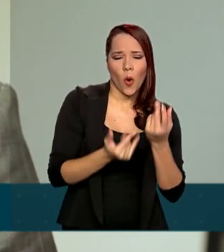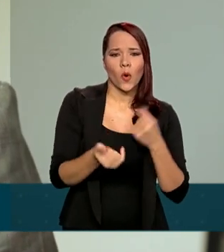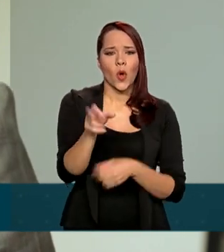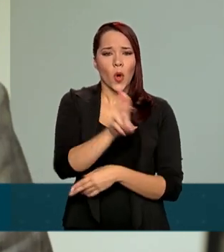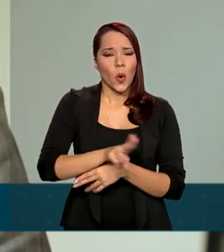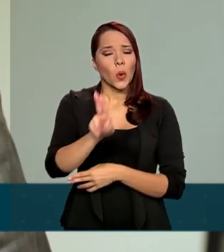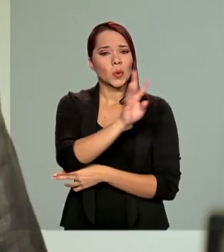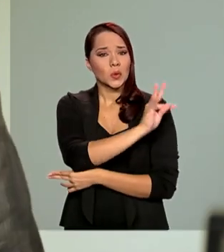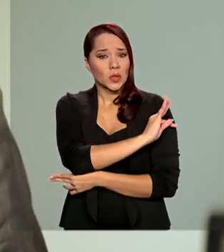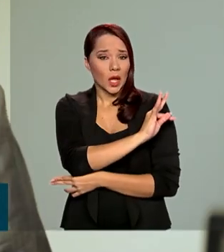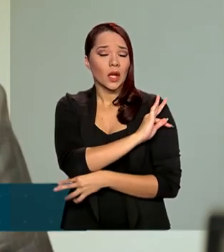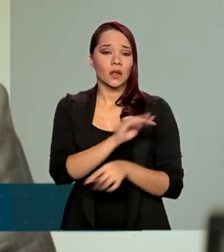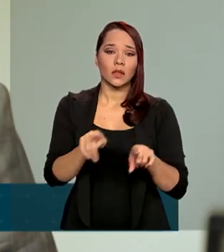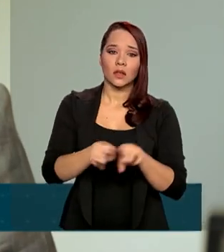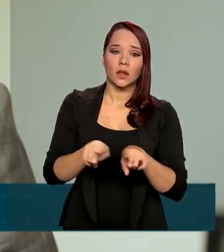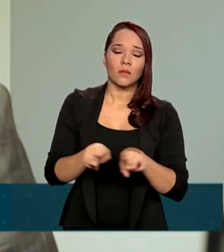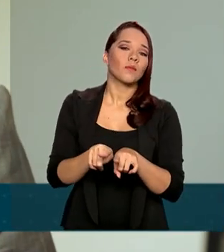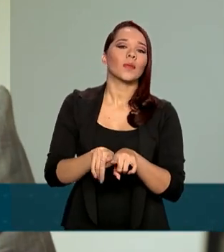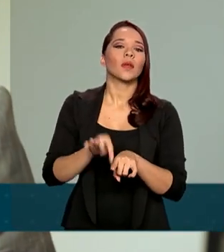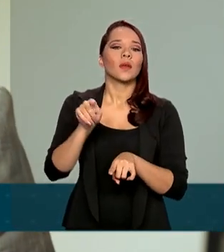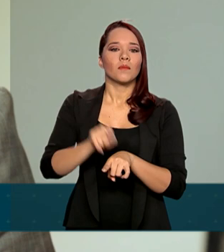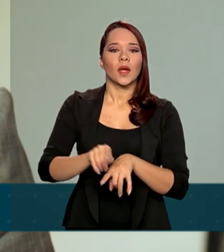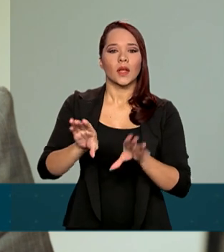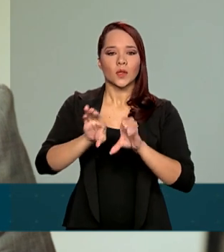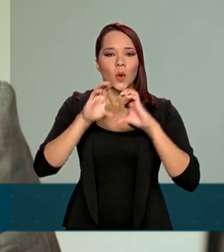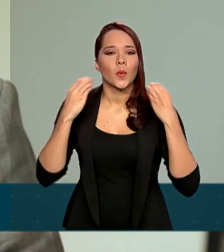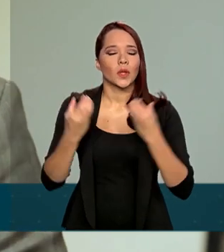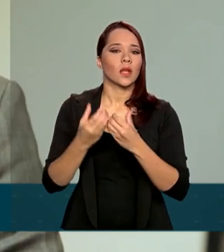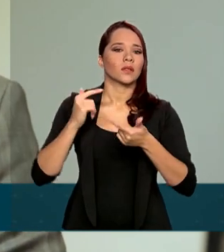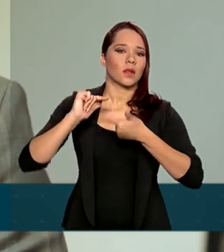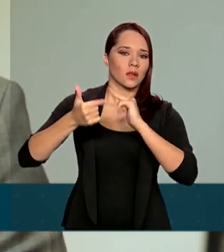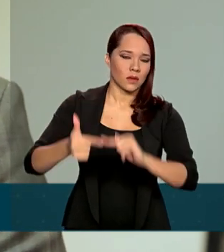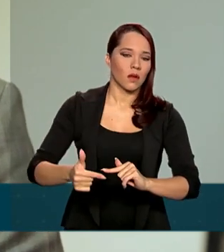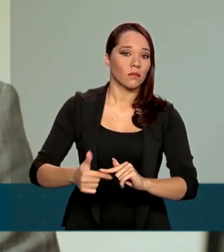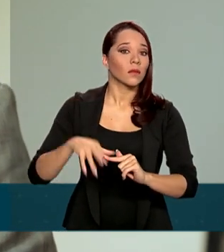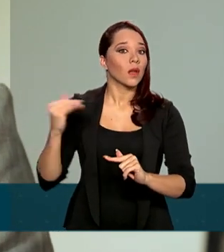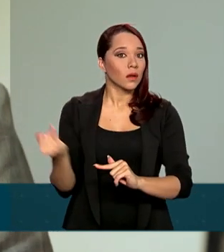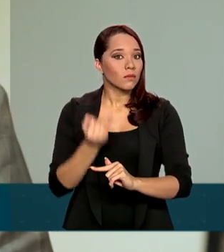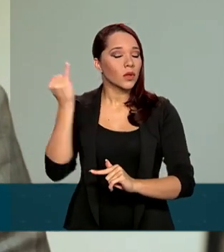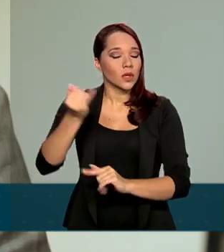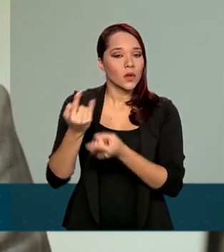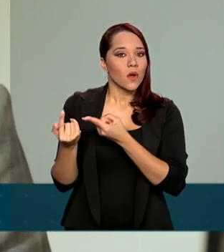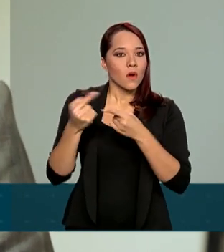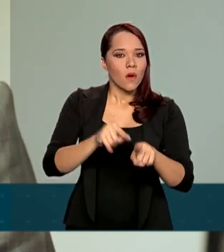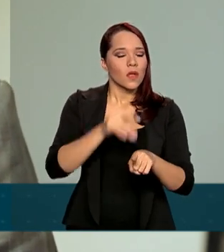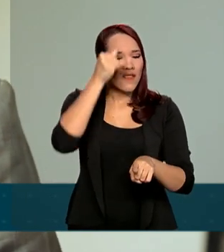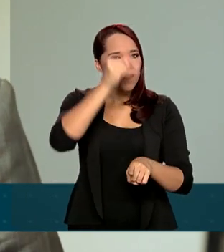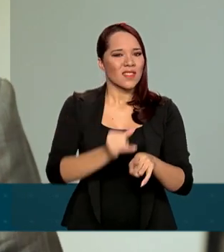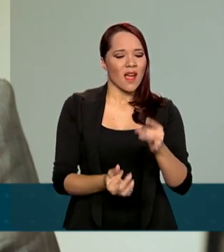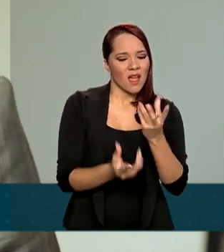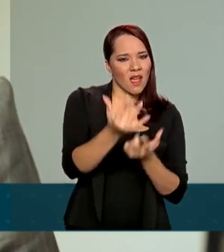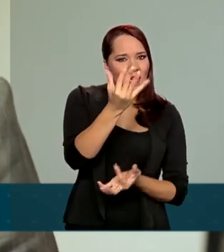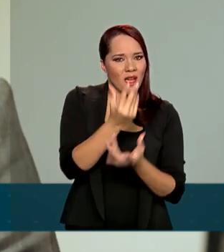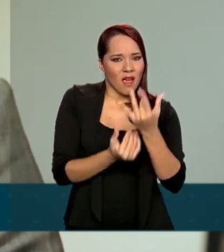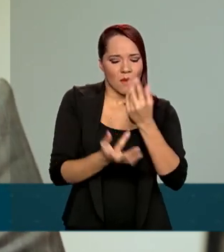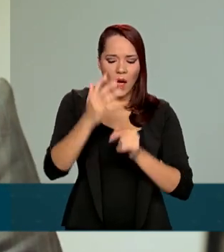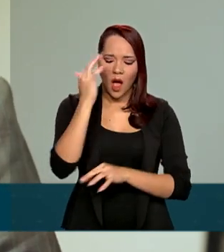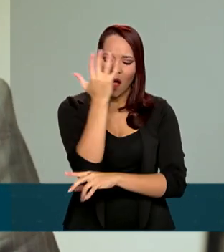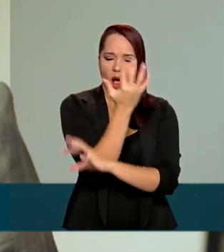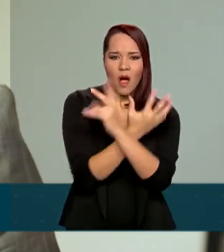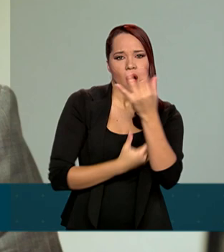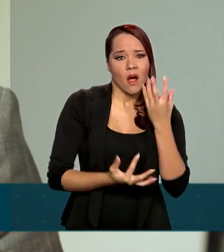para a técnica e também para as comunidades tradicionais. Isso é importante no combate às queimadas nesse período mais seco